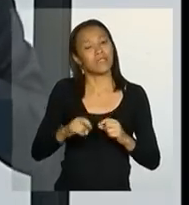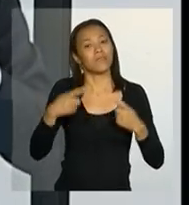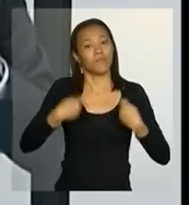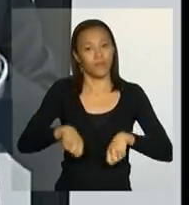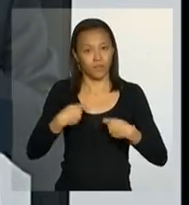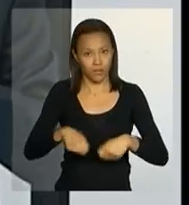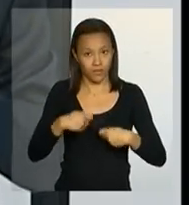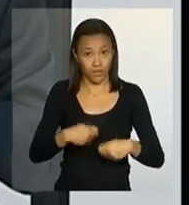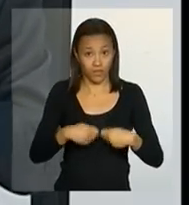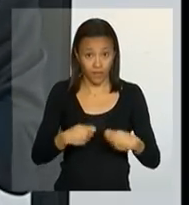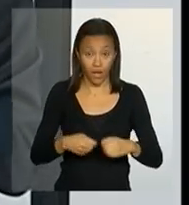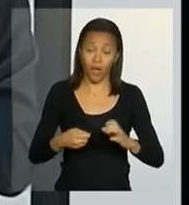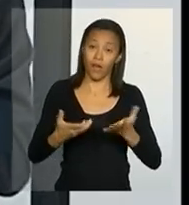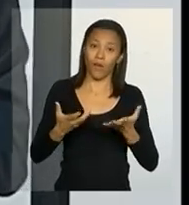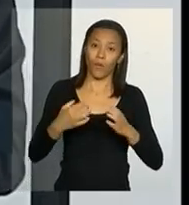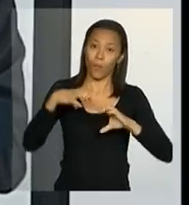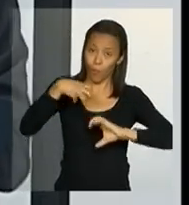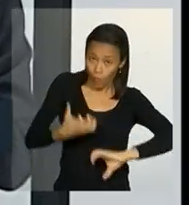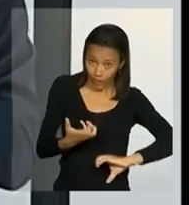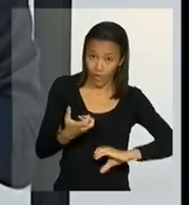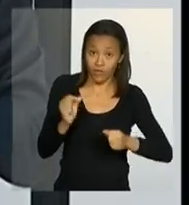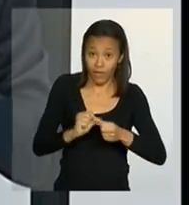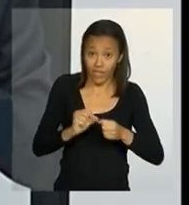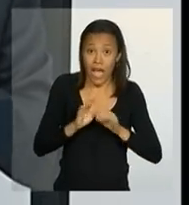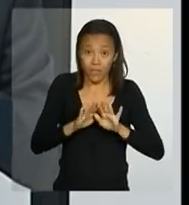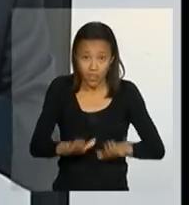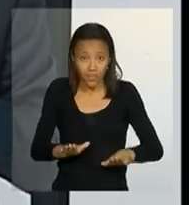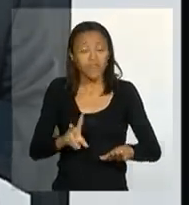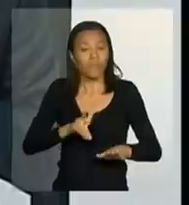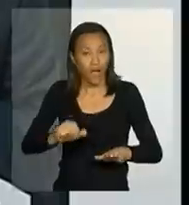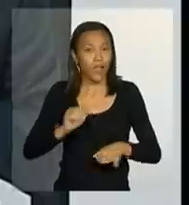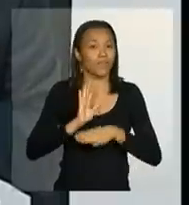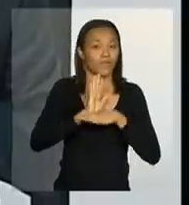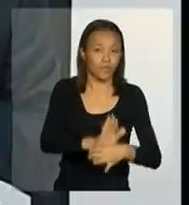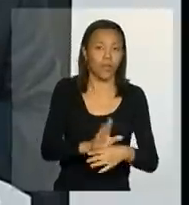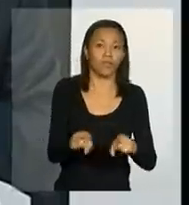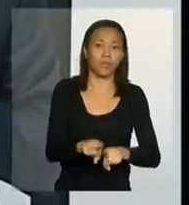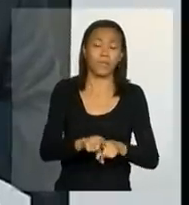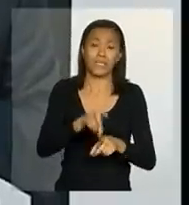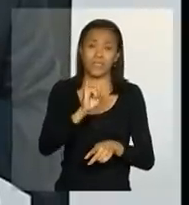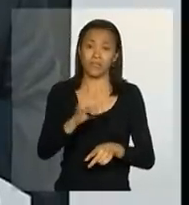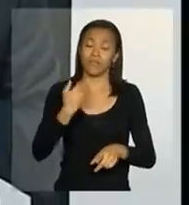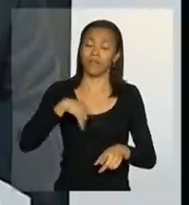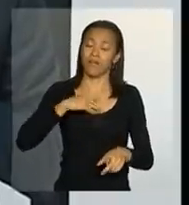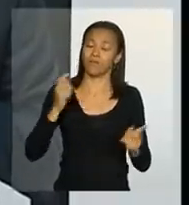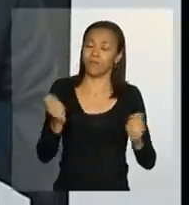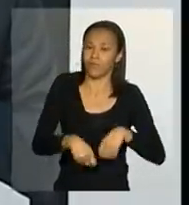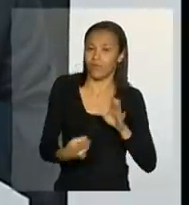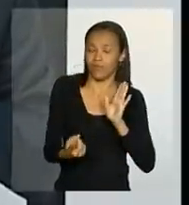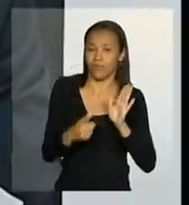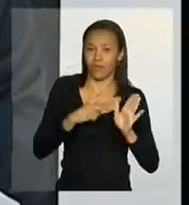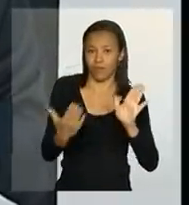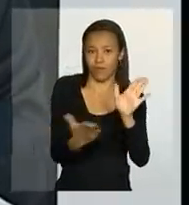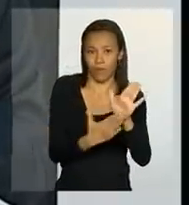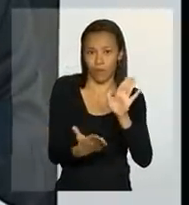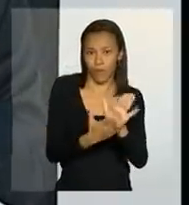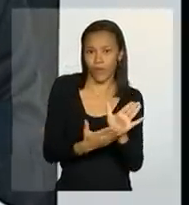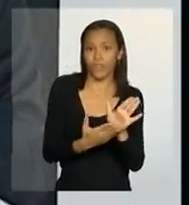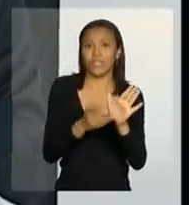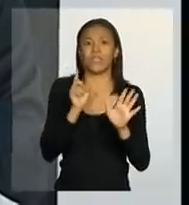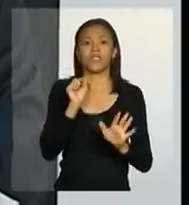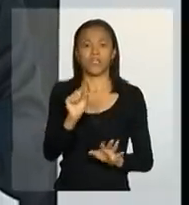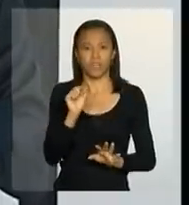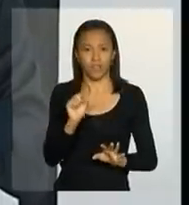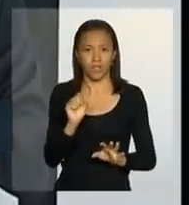mexer nisso, eu acho que nós temos aqui para isso. Se pudermos também, tem uma proposta, ministro da UBZ, de fazer com que